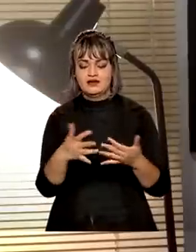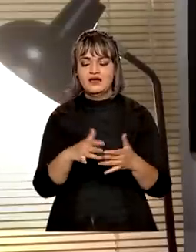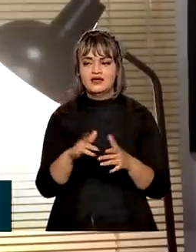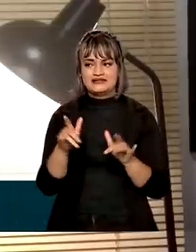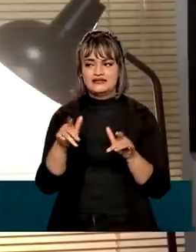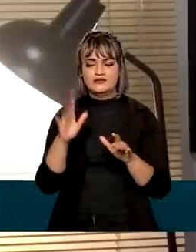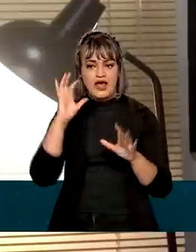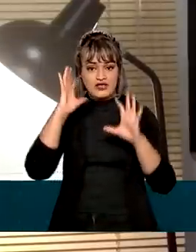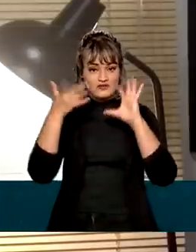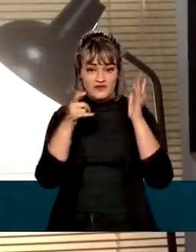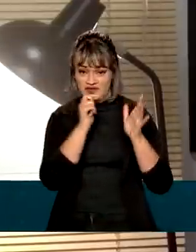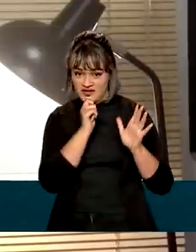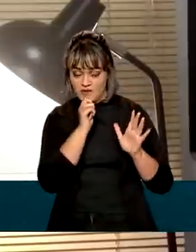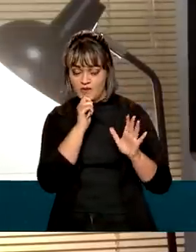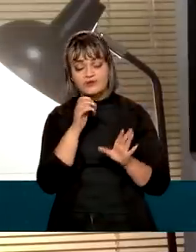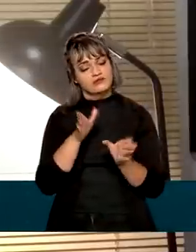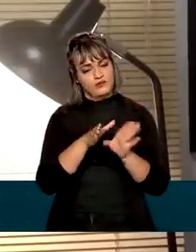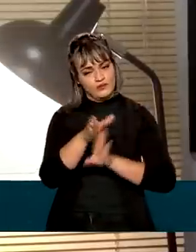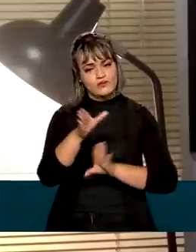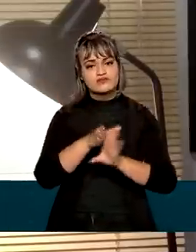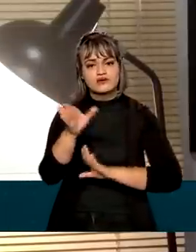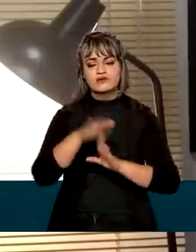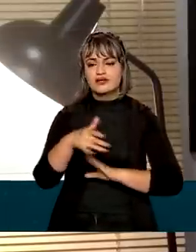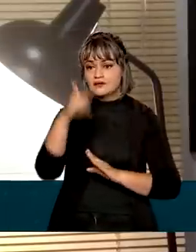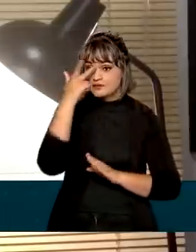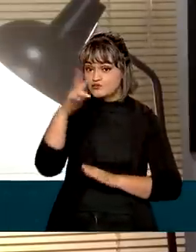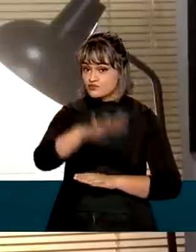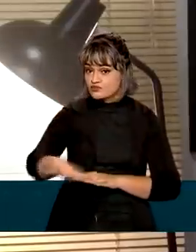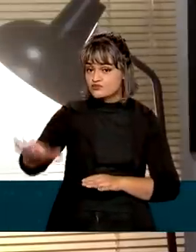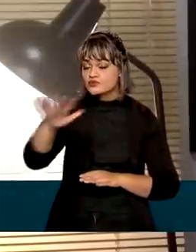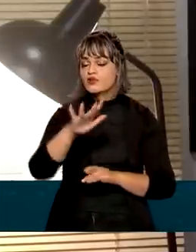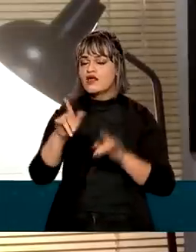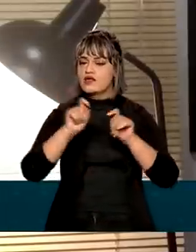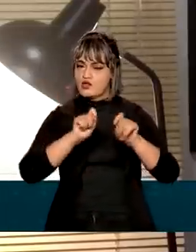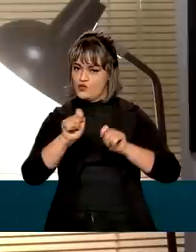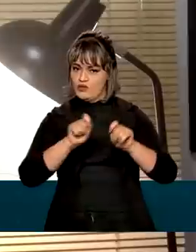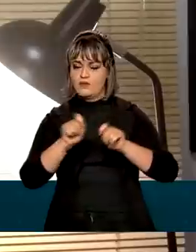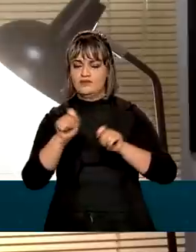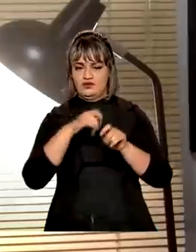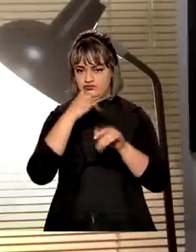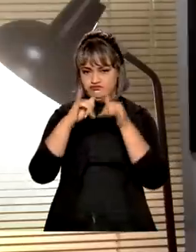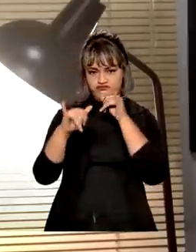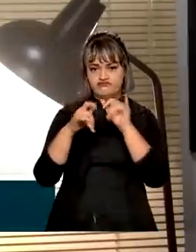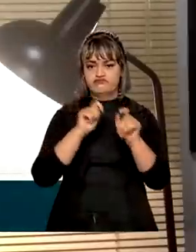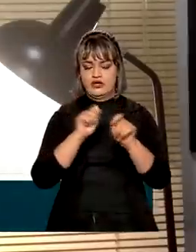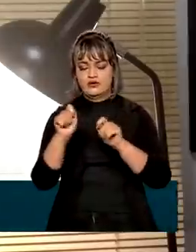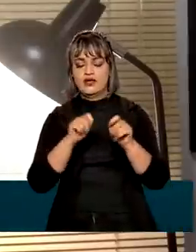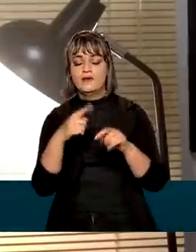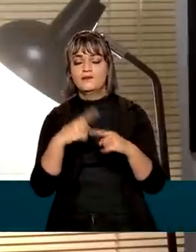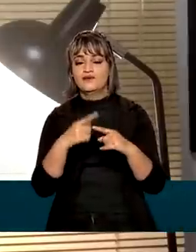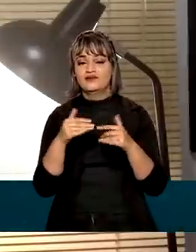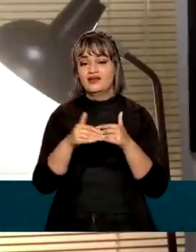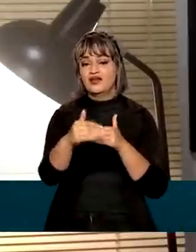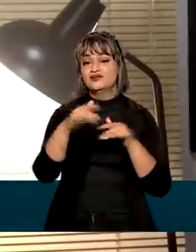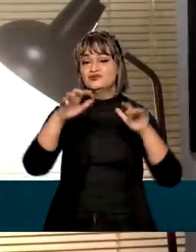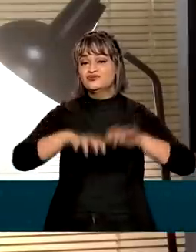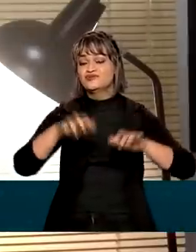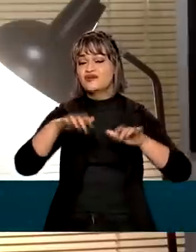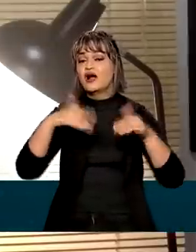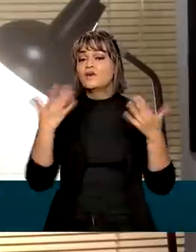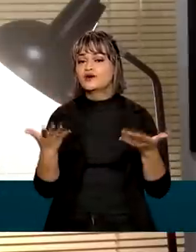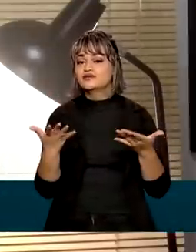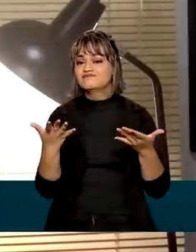regulariza, a recomendação é que todos os consumidores economizem energia, já que a previsão de chuvas para as